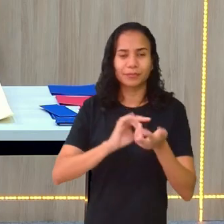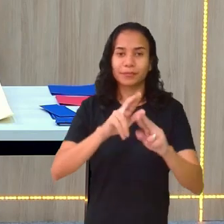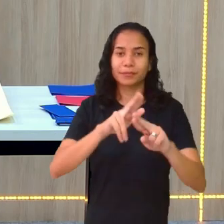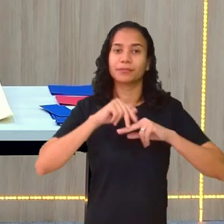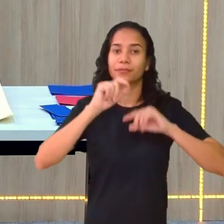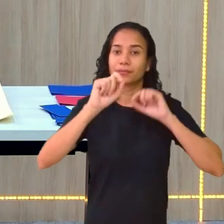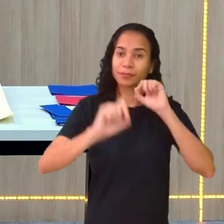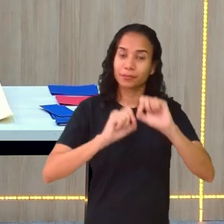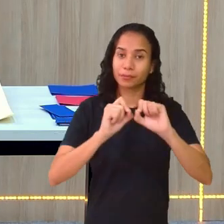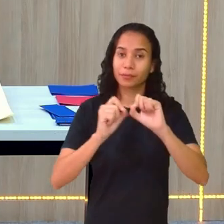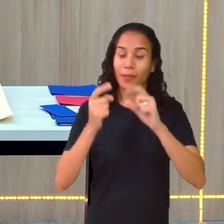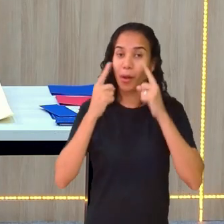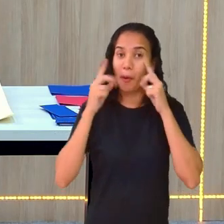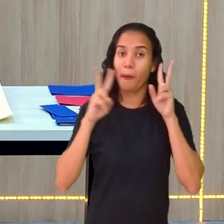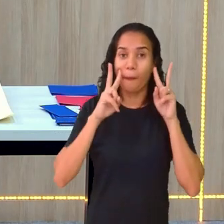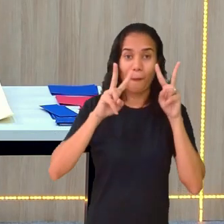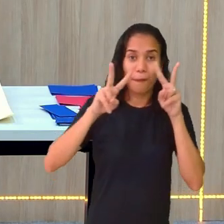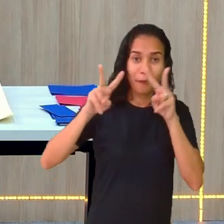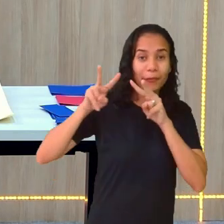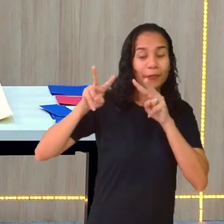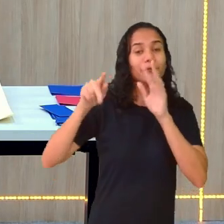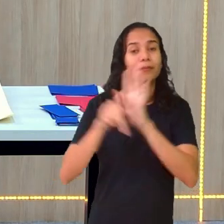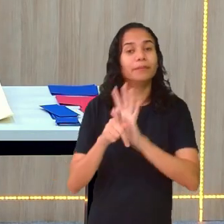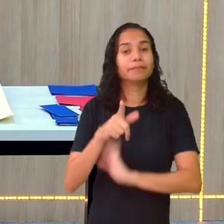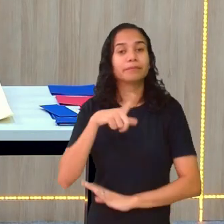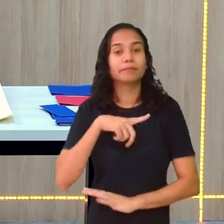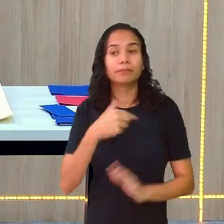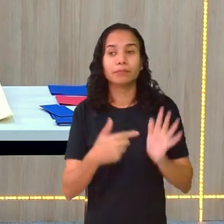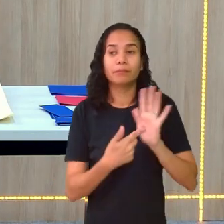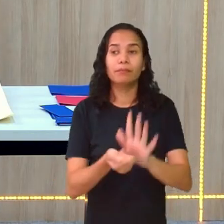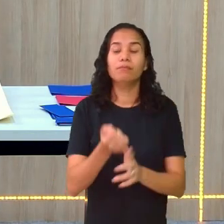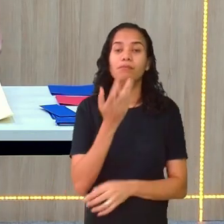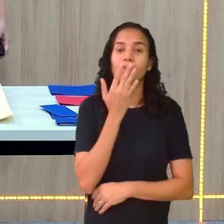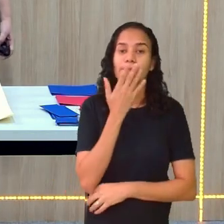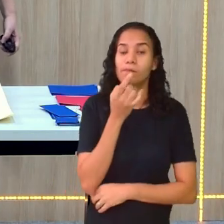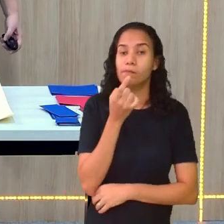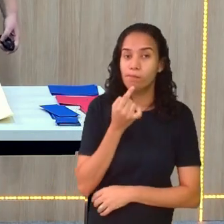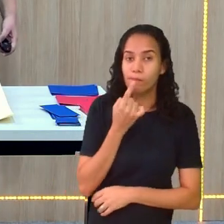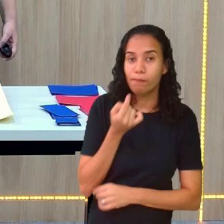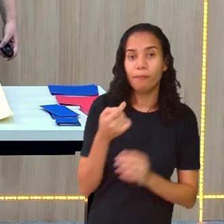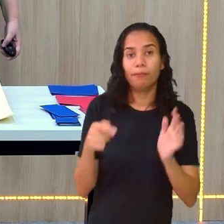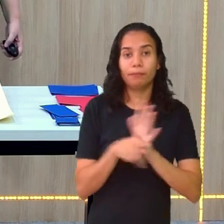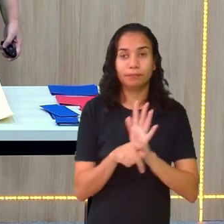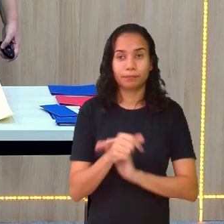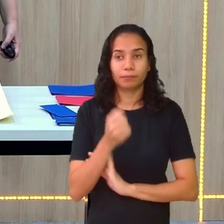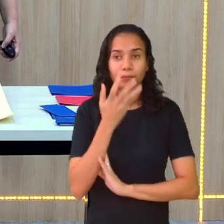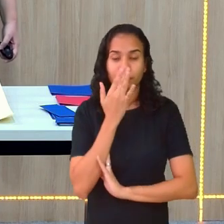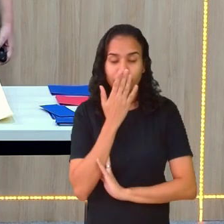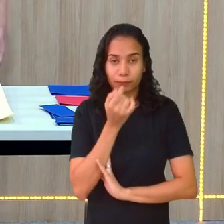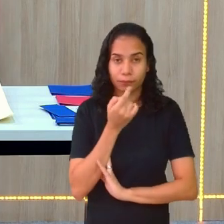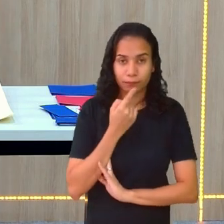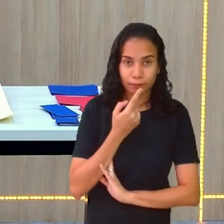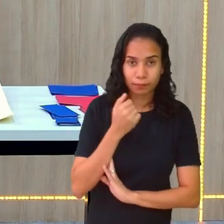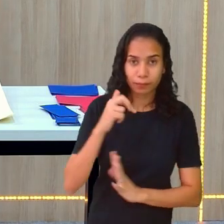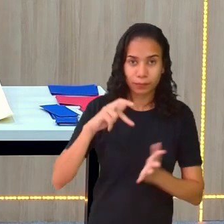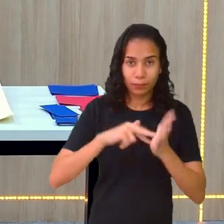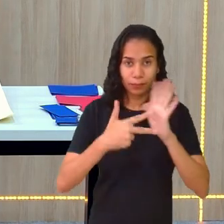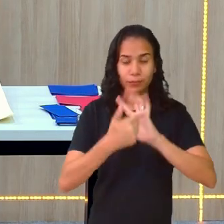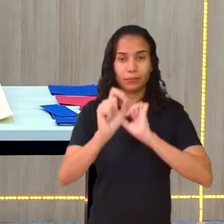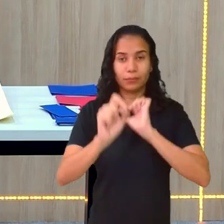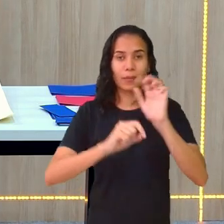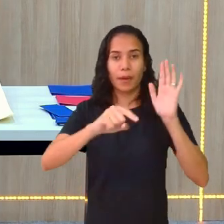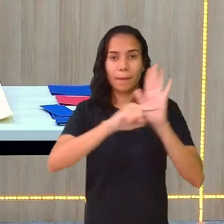Então, voltando para cá, eu represento pela cor vermelha. Então, a cor vermelha está representando